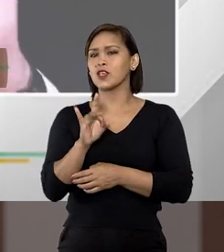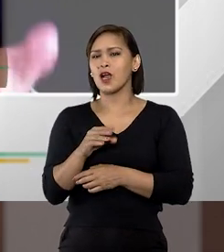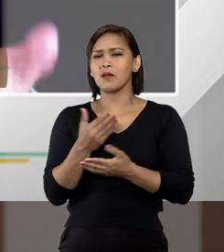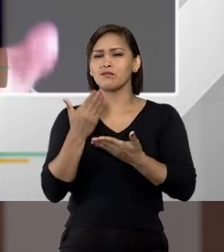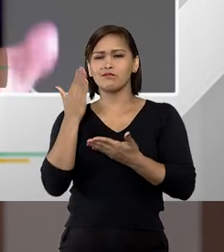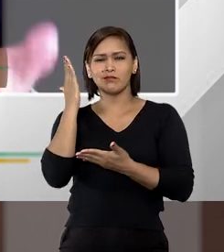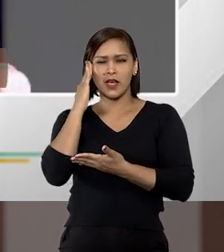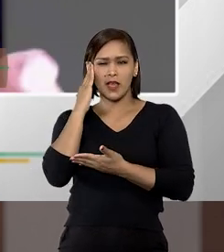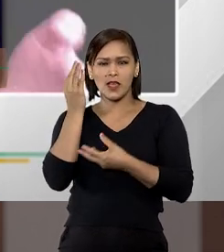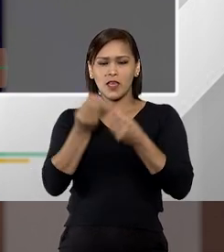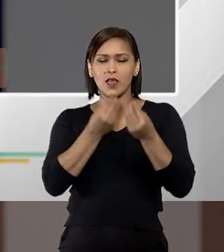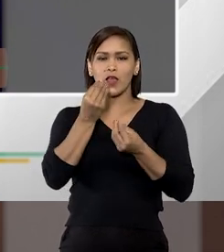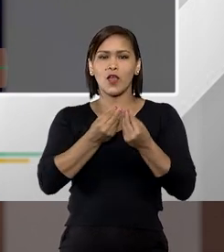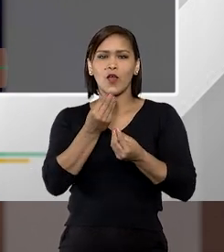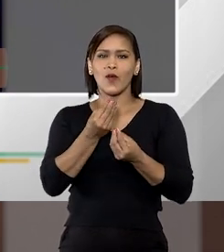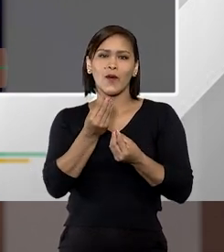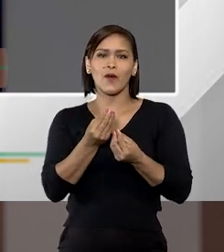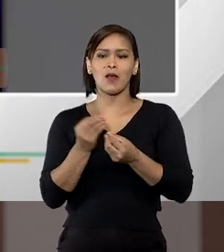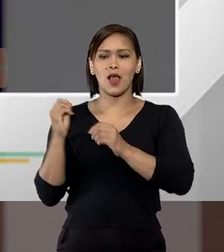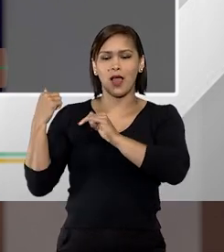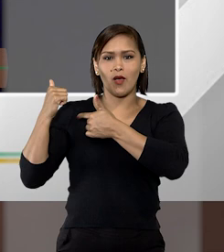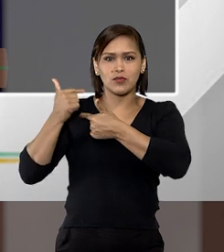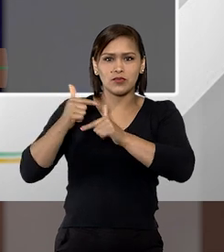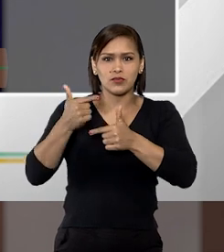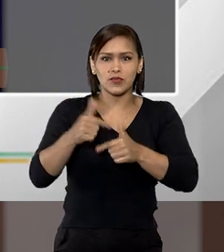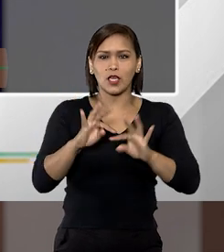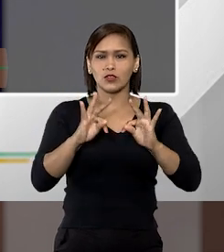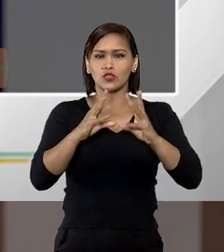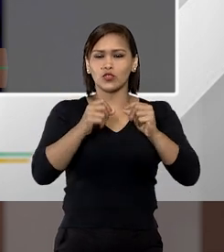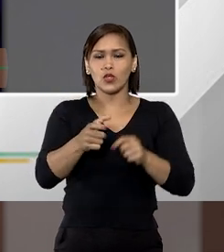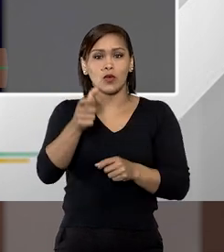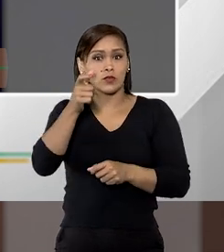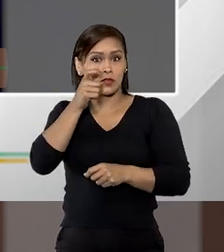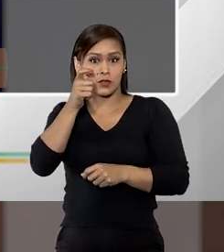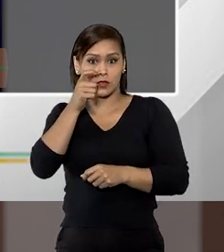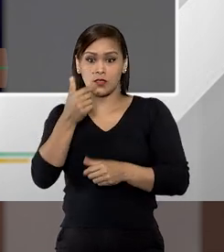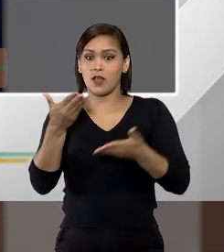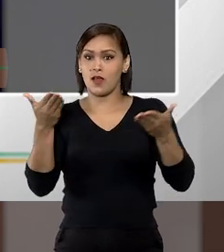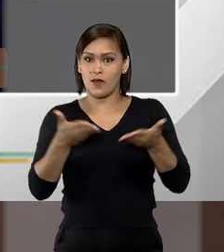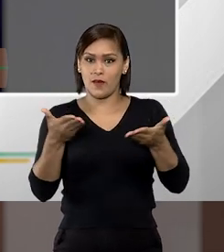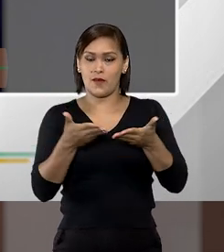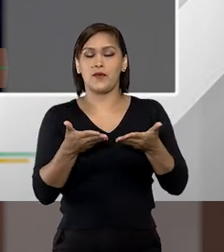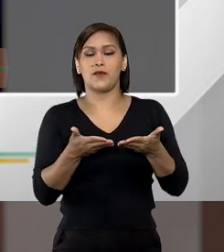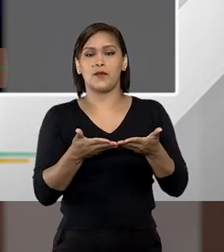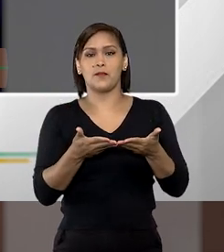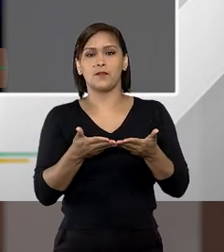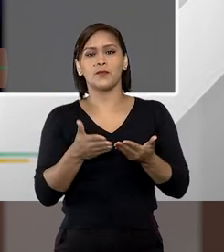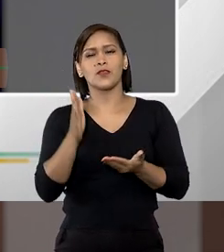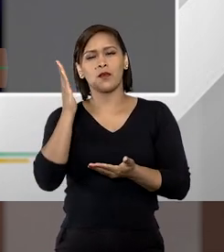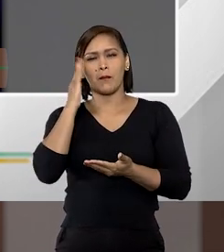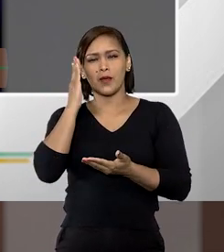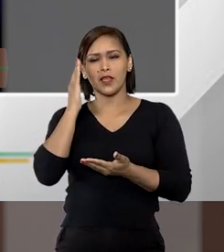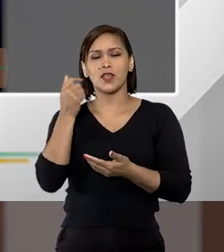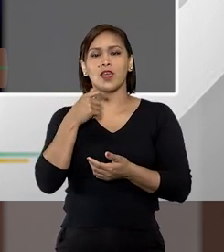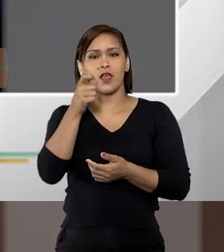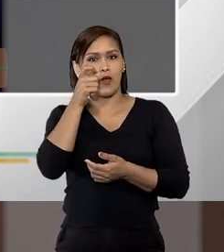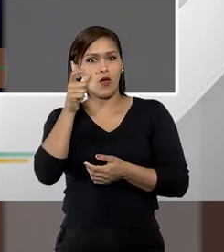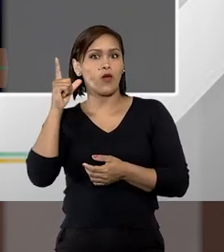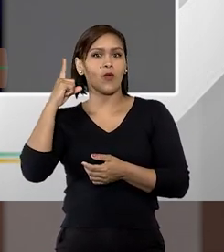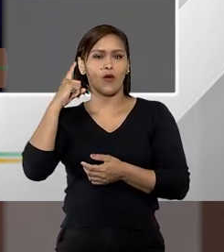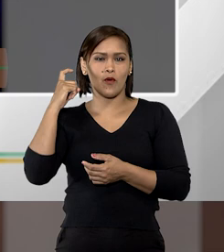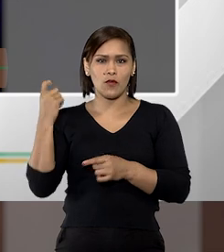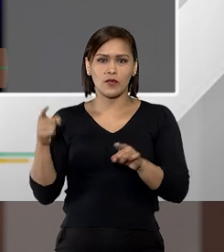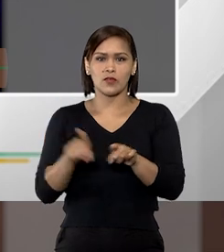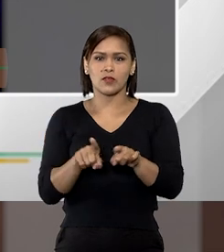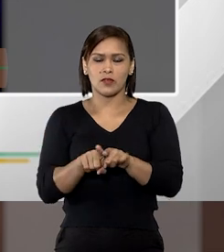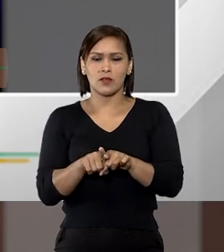vocês terem uma noção de todos os telespectadores que estão nos assistindo estão nos ouvindo